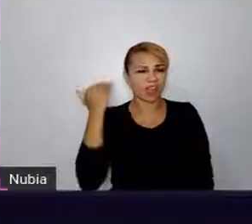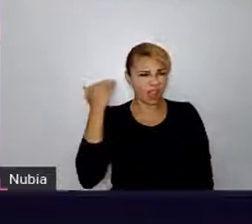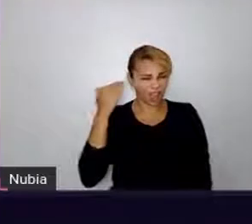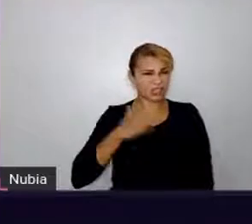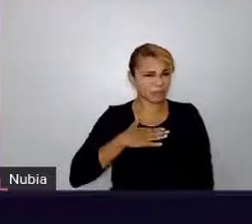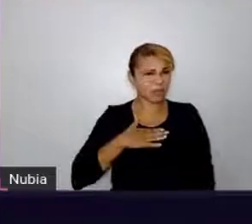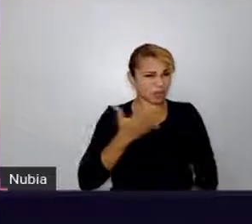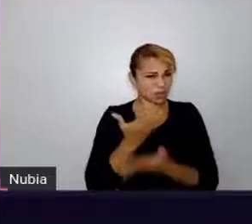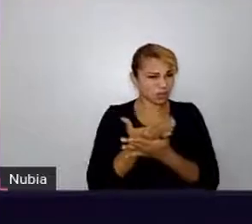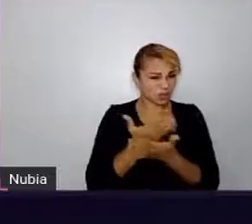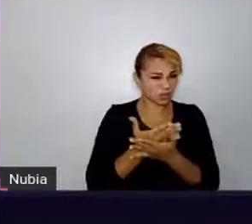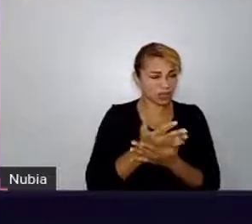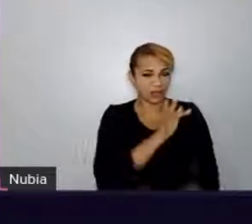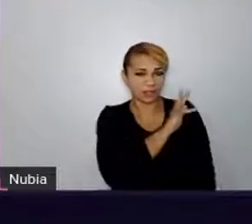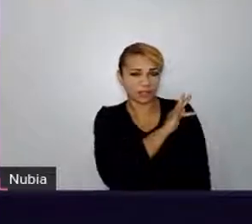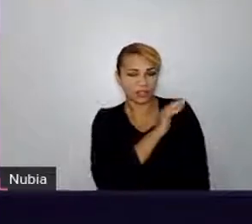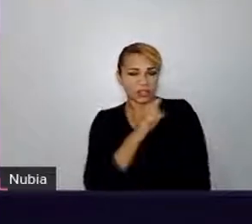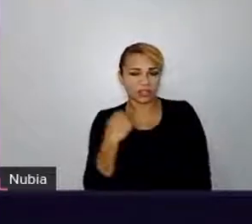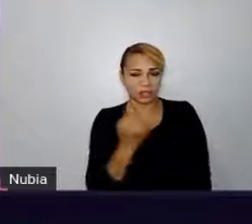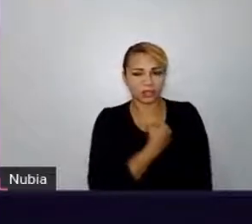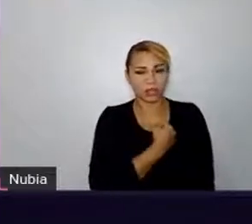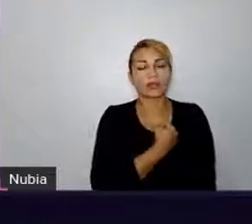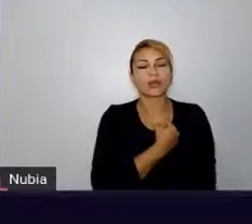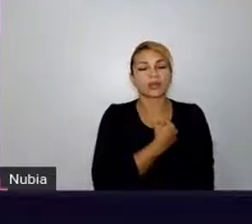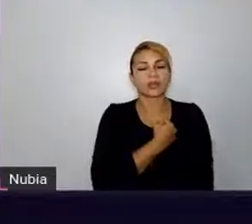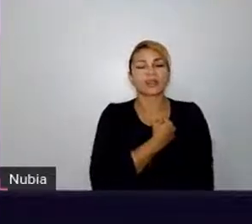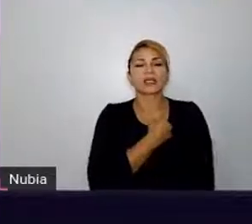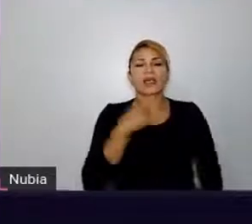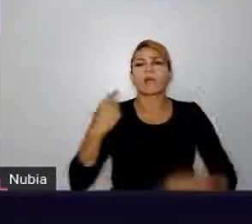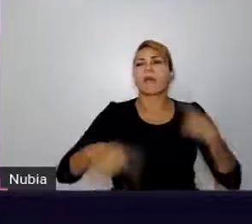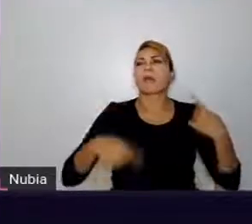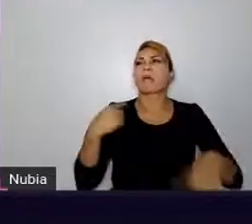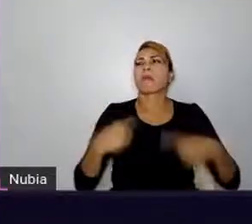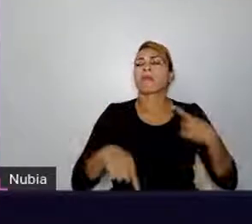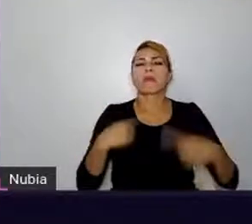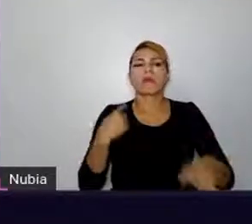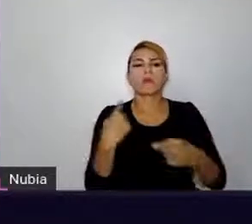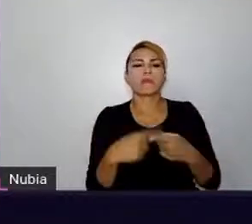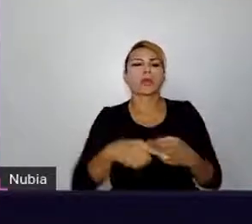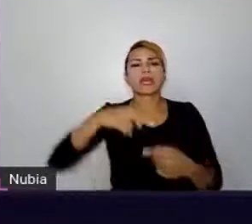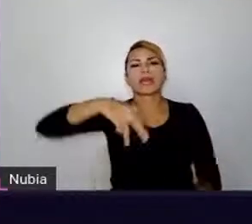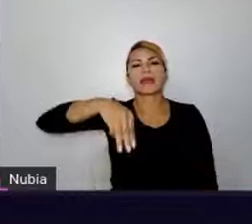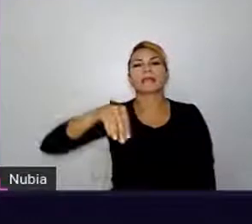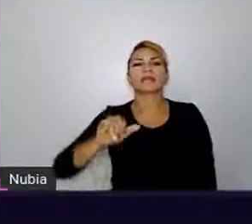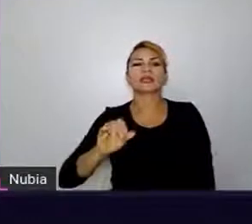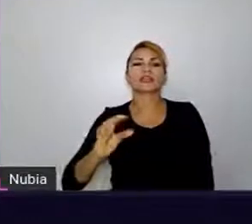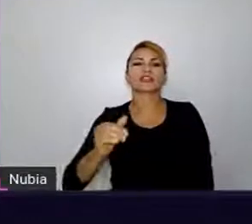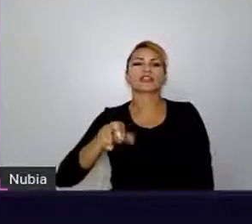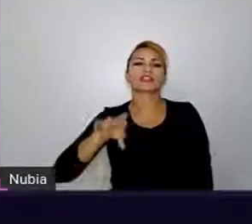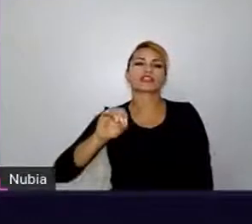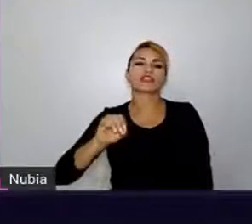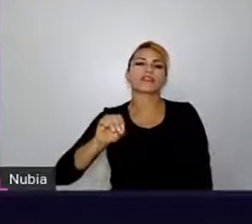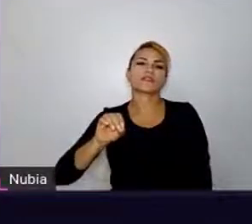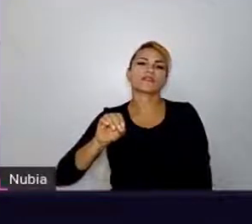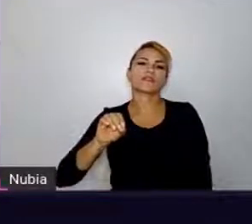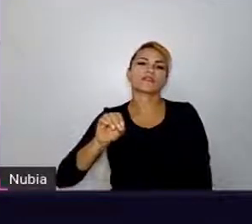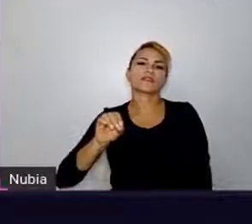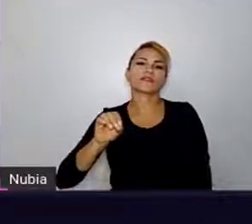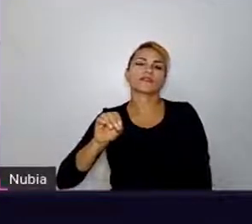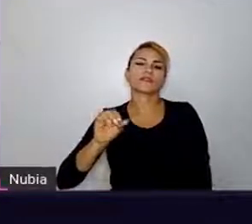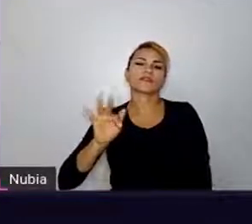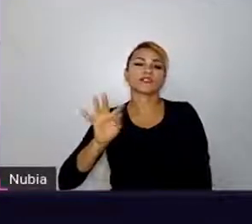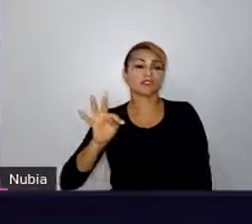exemplo, a gente sempre ficava nessas discussões. Mas, nossa, porque é o Microsoft, contra o Linux e tal, aquela coisa.